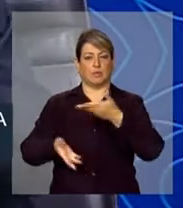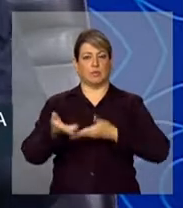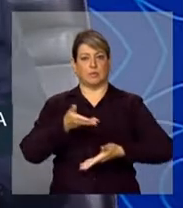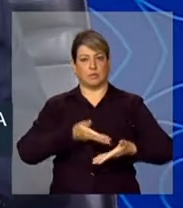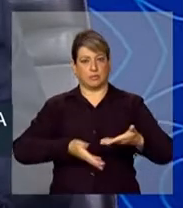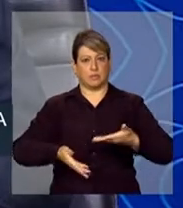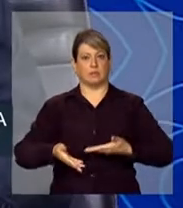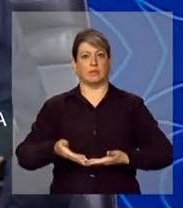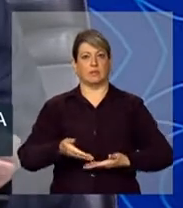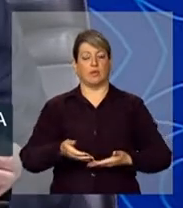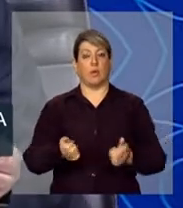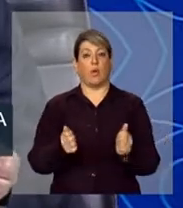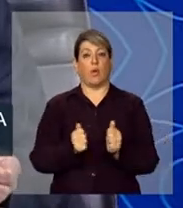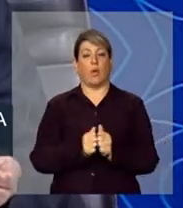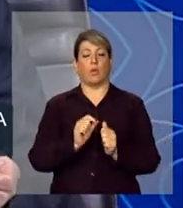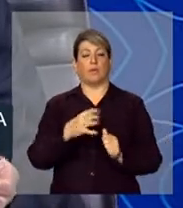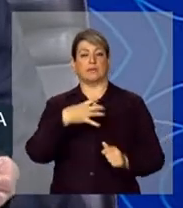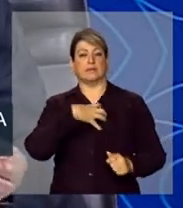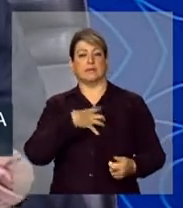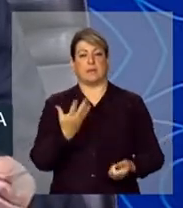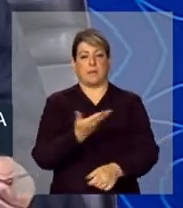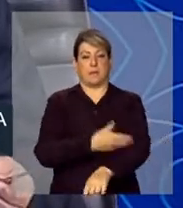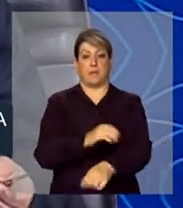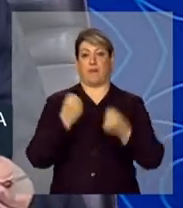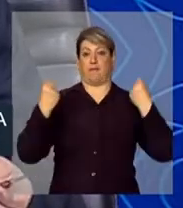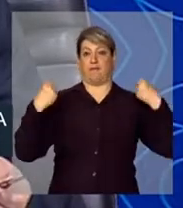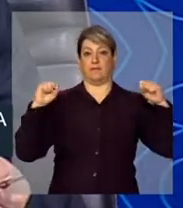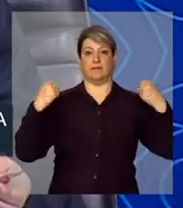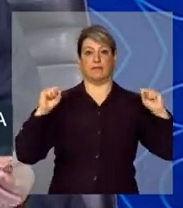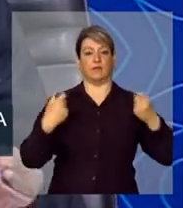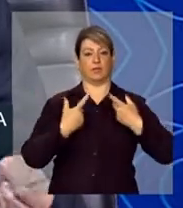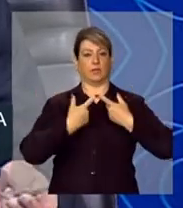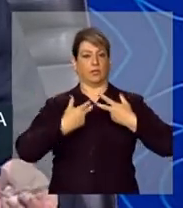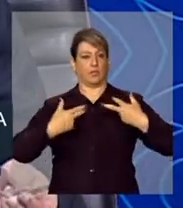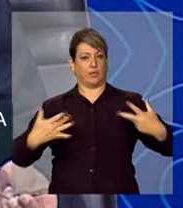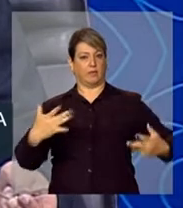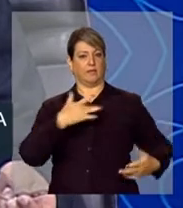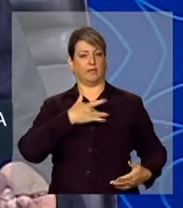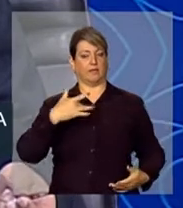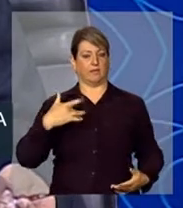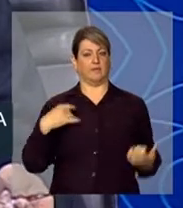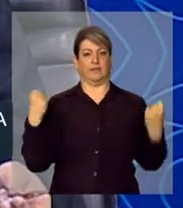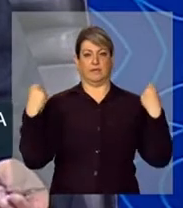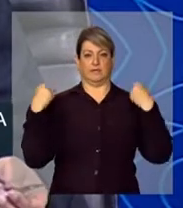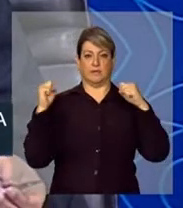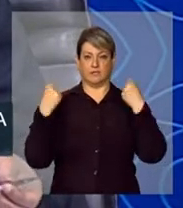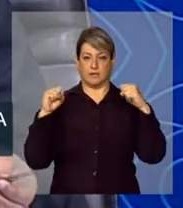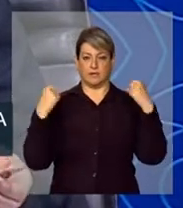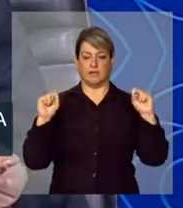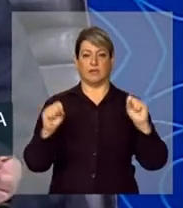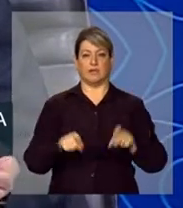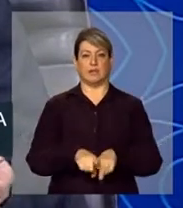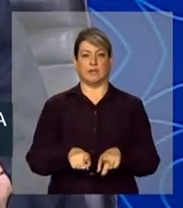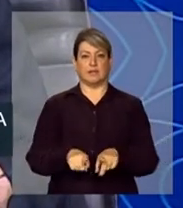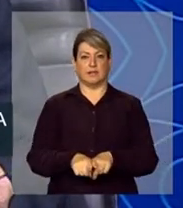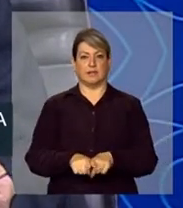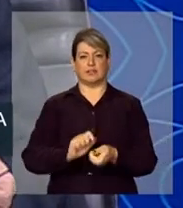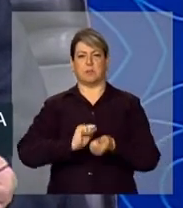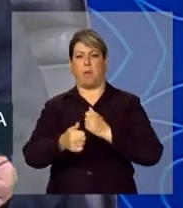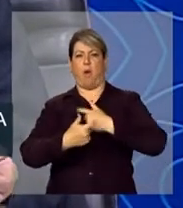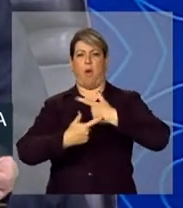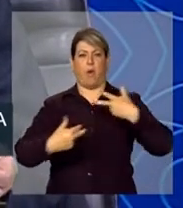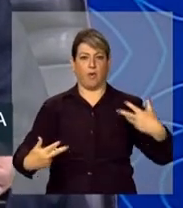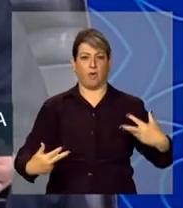o estímulo, prática da atividade física e a prática do esporte, como